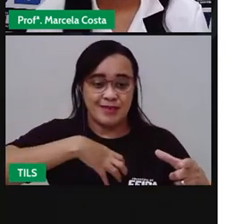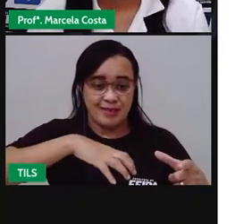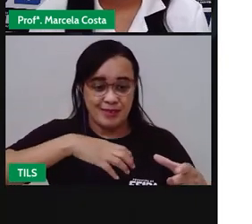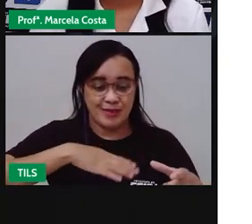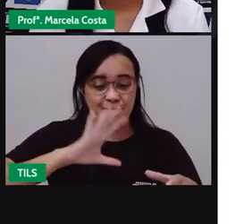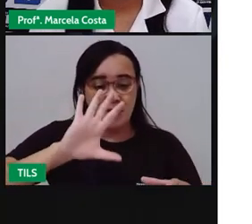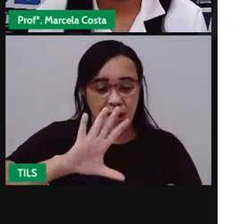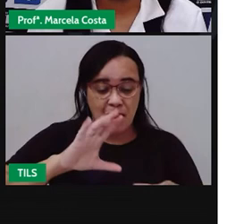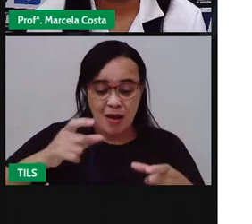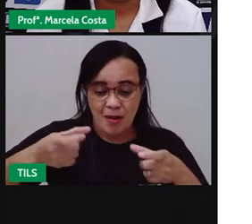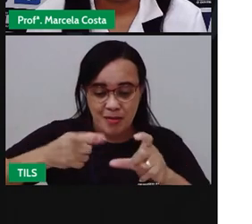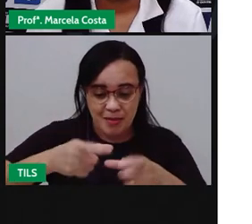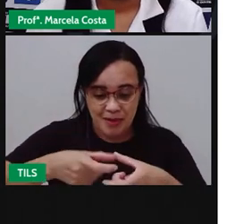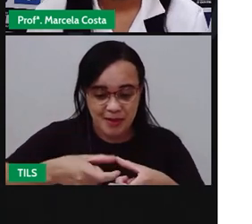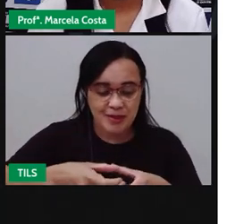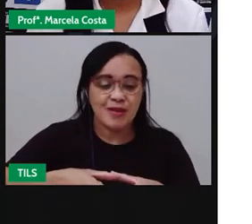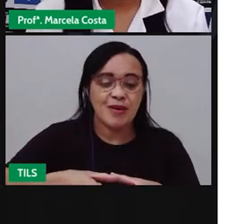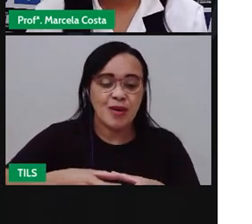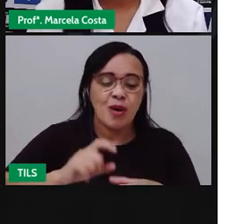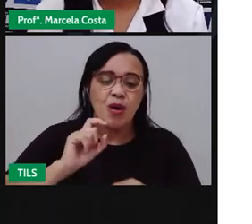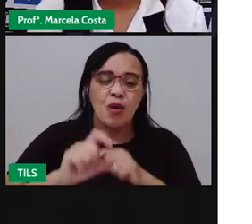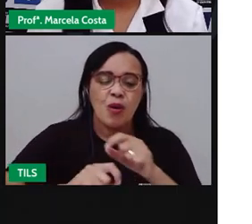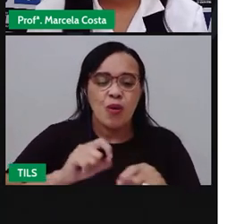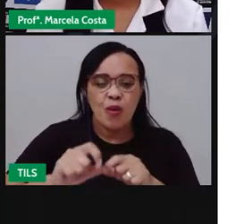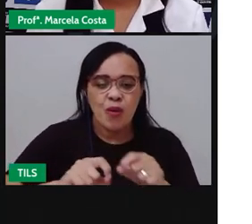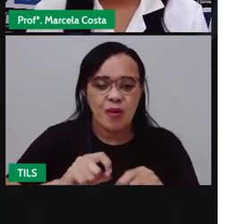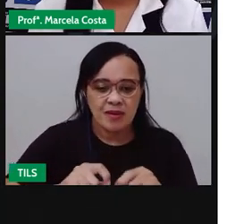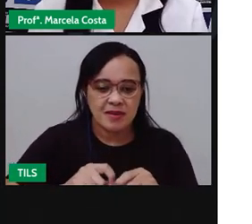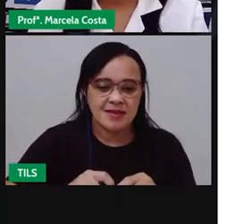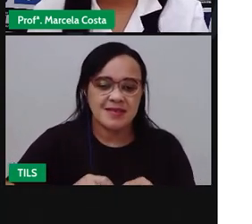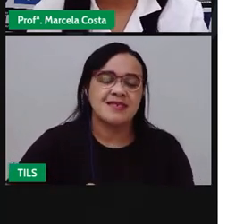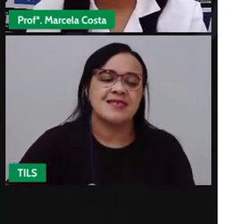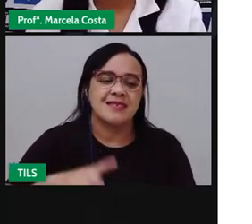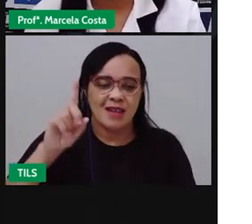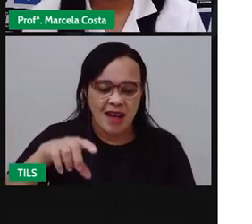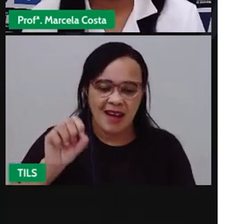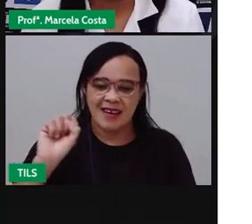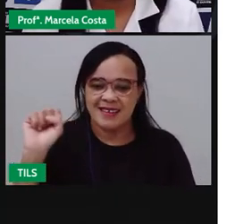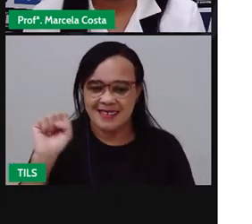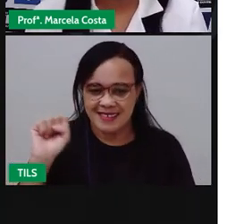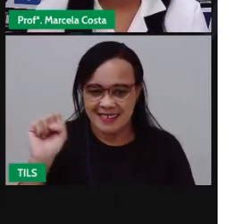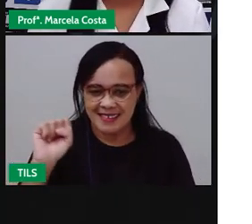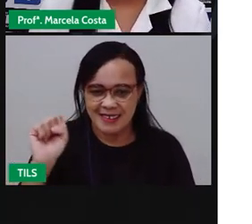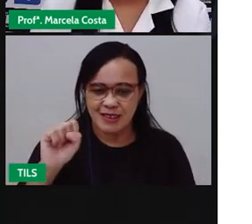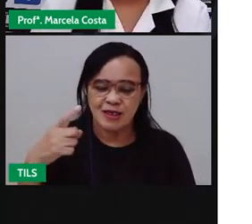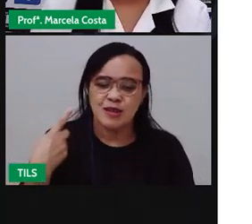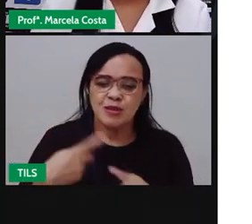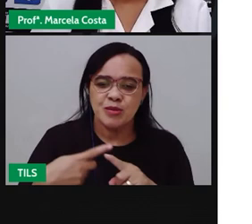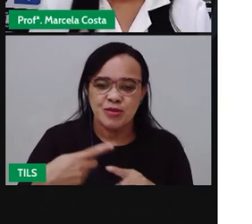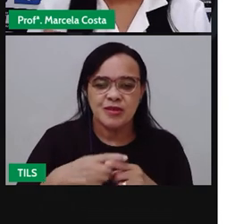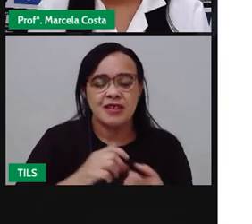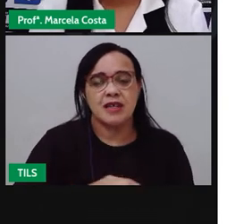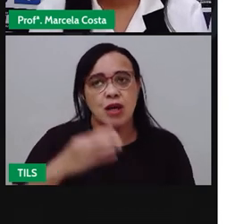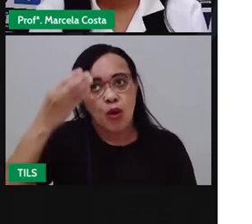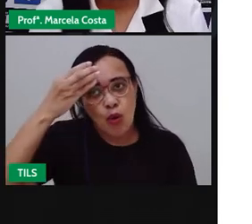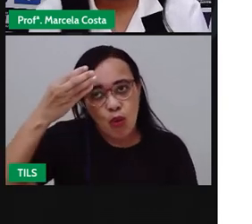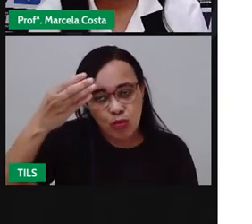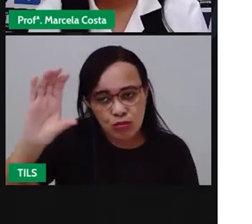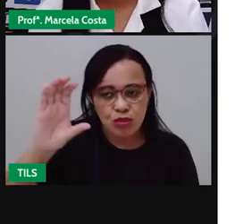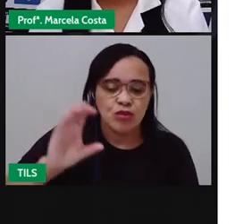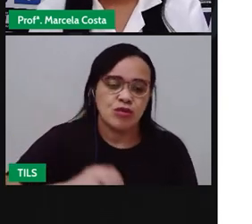região é Sergipe. Vimos que aqui na região Nordeste tem uma diversidade de expressões culturais, como